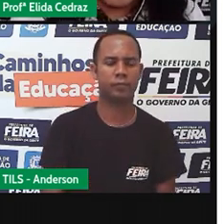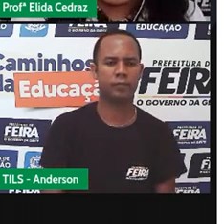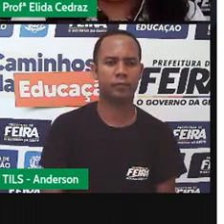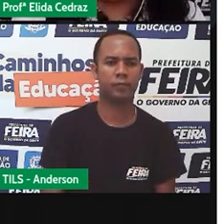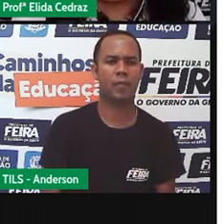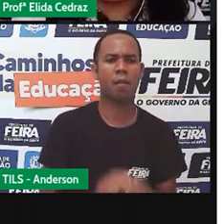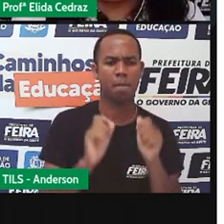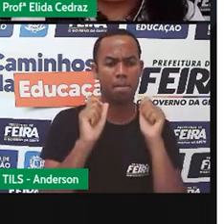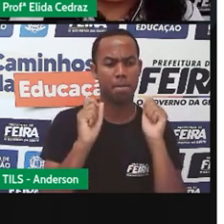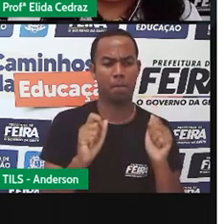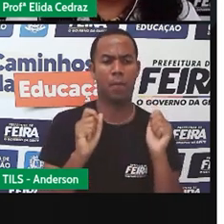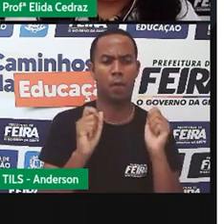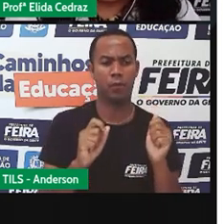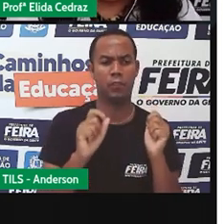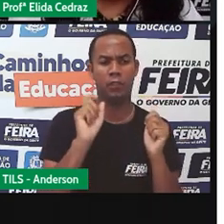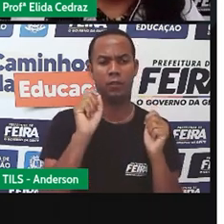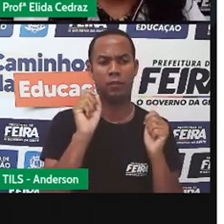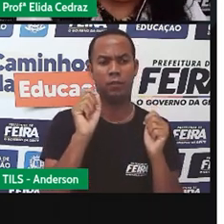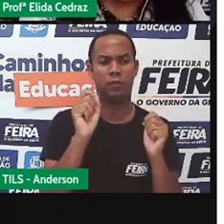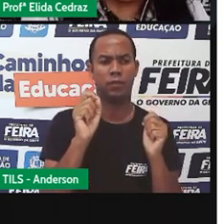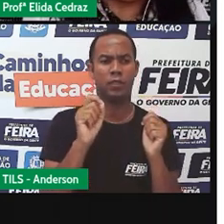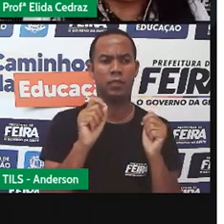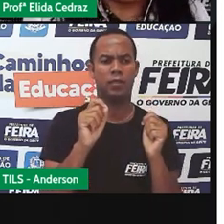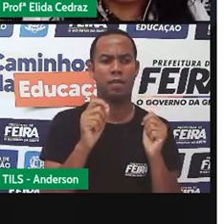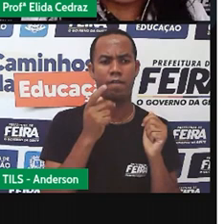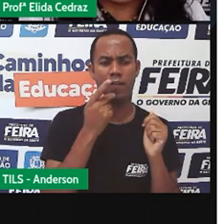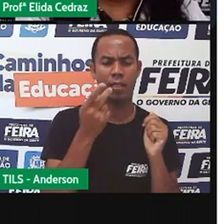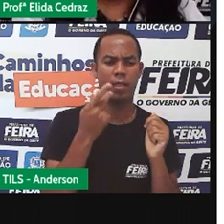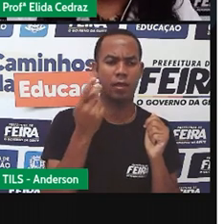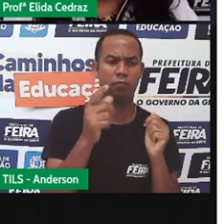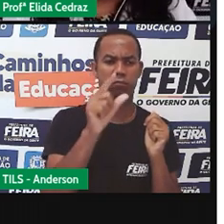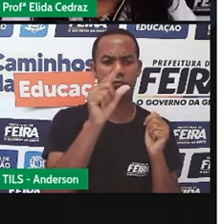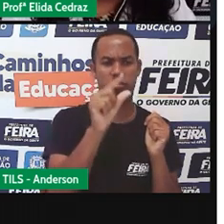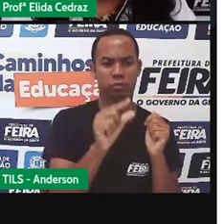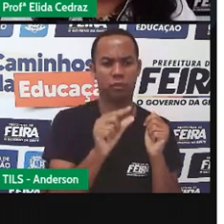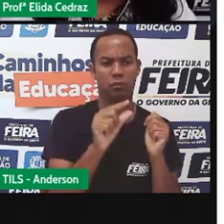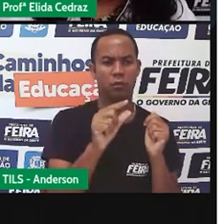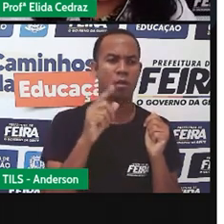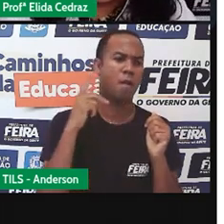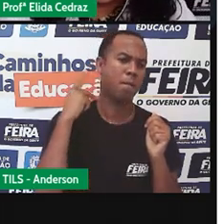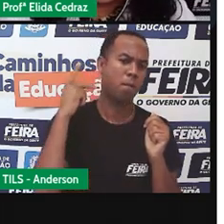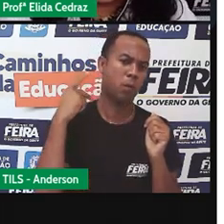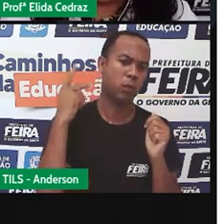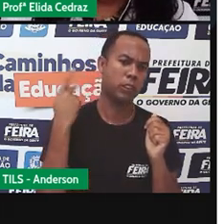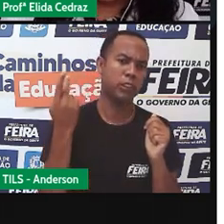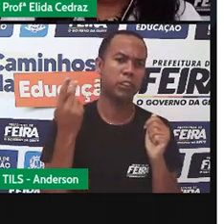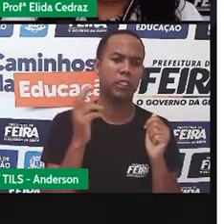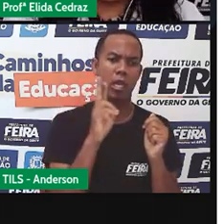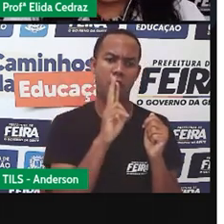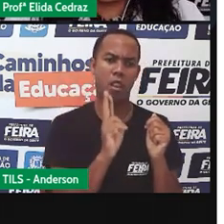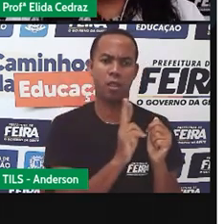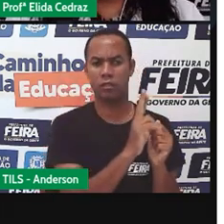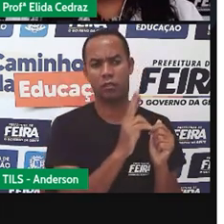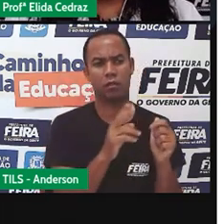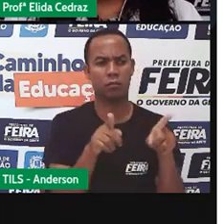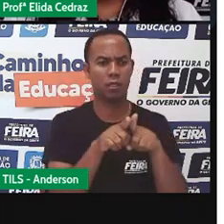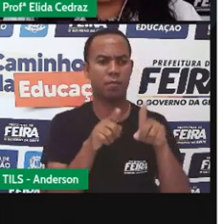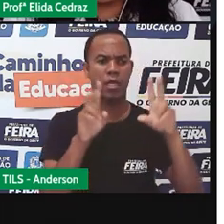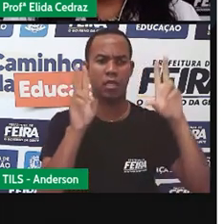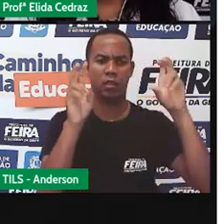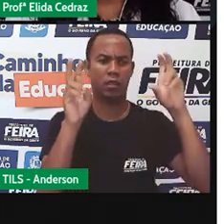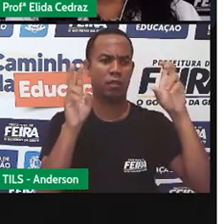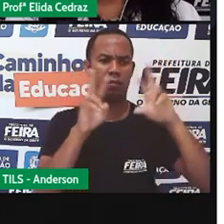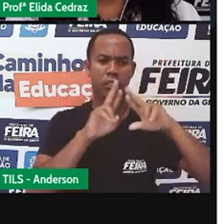Pode ser que ela venha falar de economia, de política, de religião. Essas